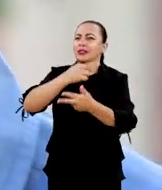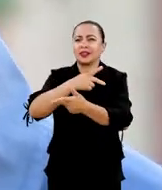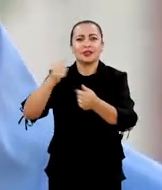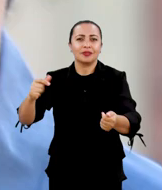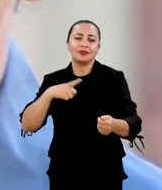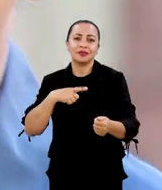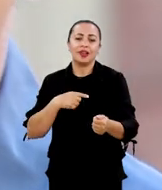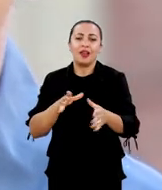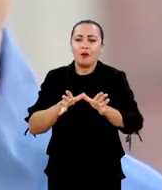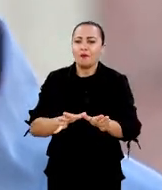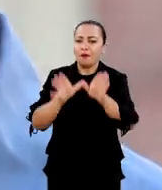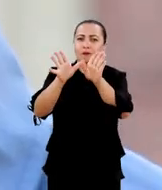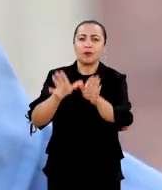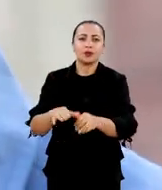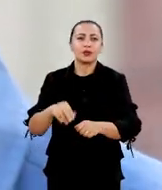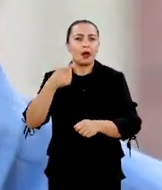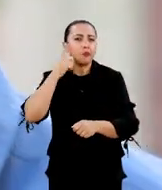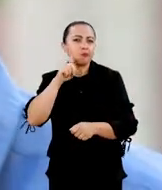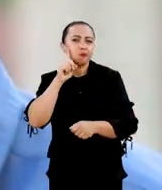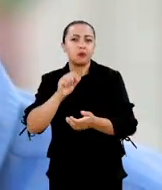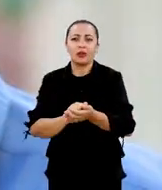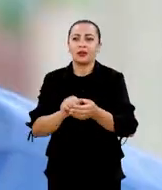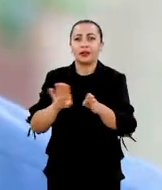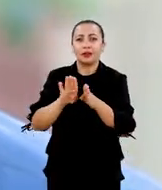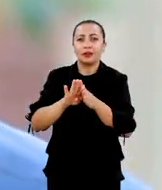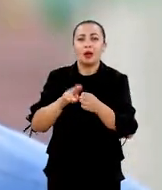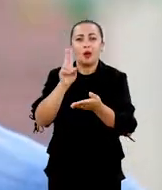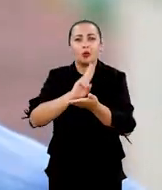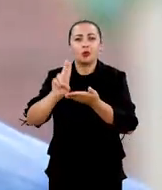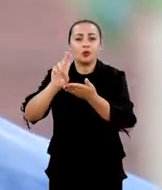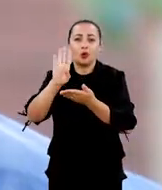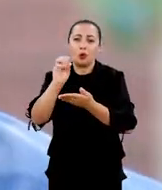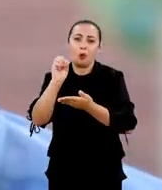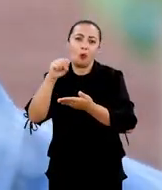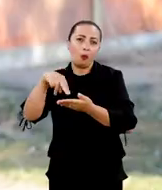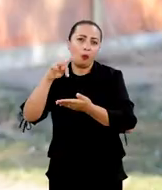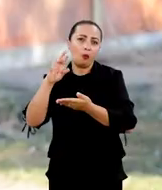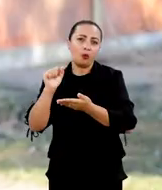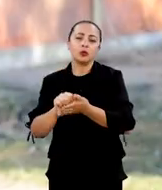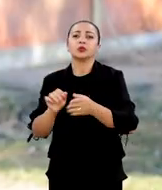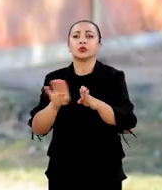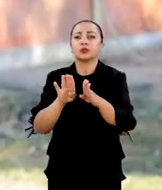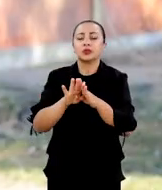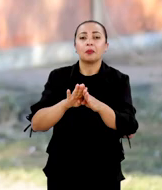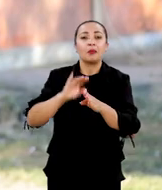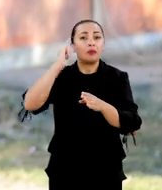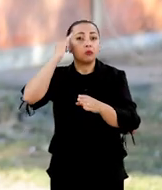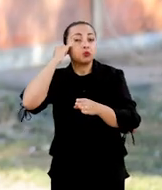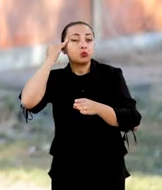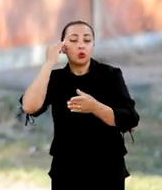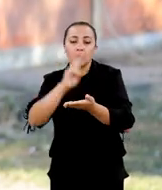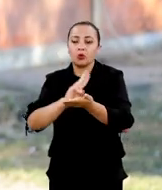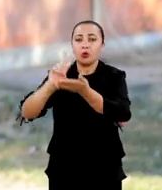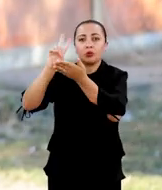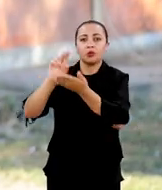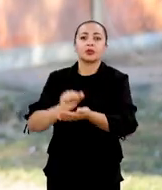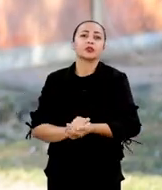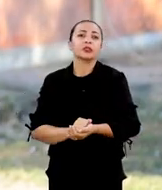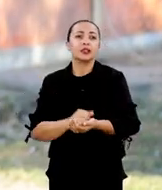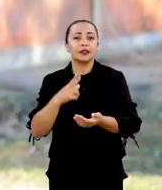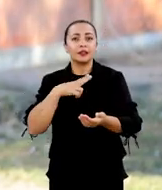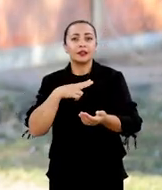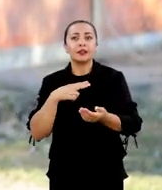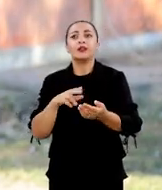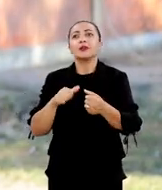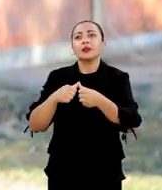Convênio direto com a Força Aérea Americana, com a Universidade de Boston, com a Universidade de Kyushu, no Japão, como